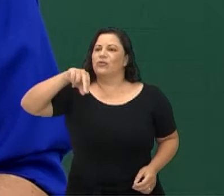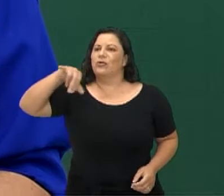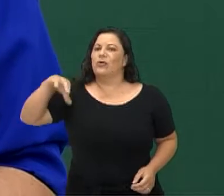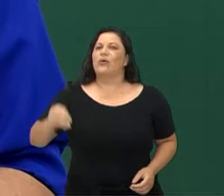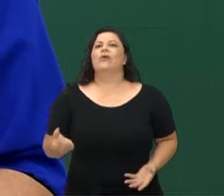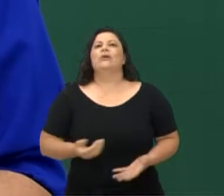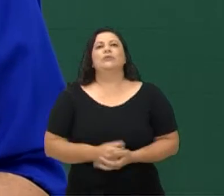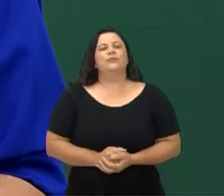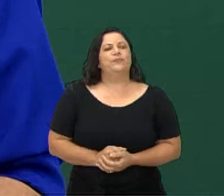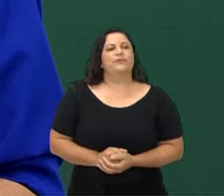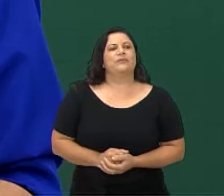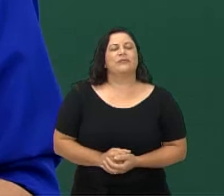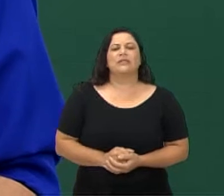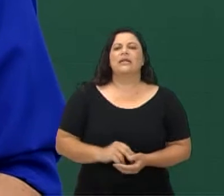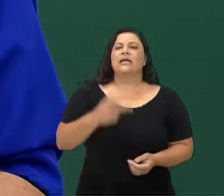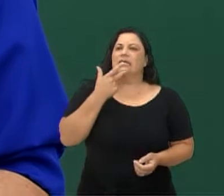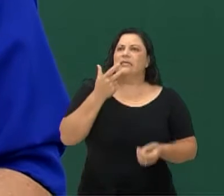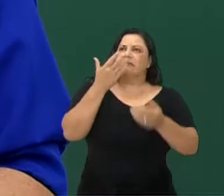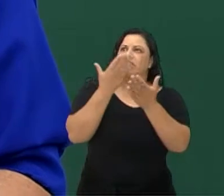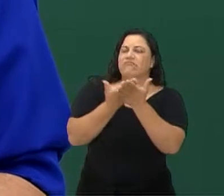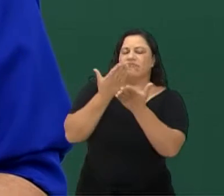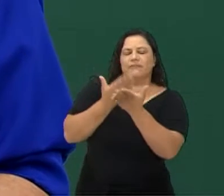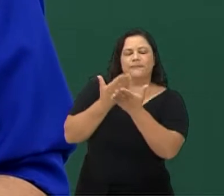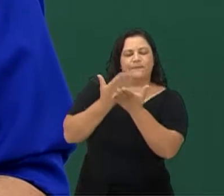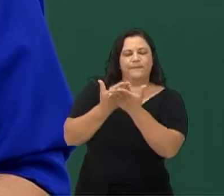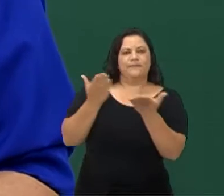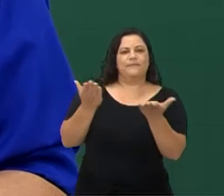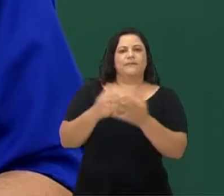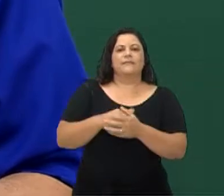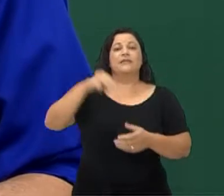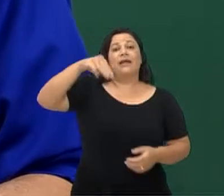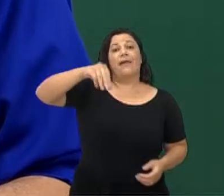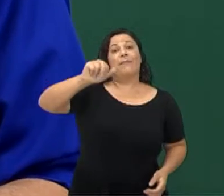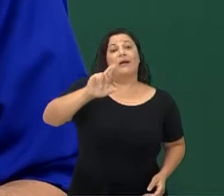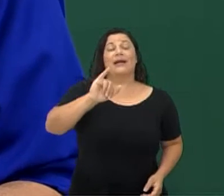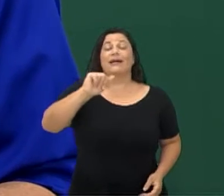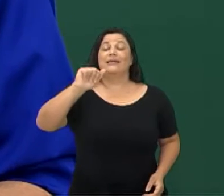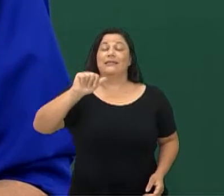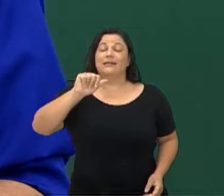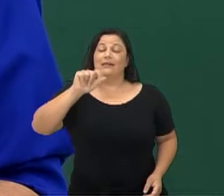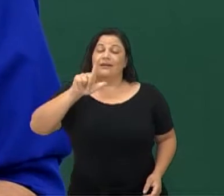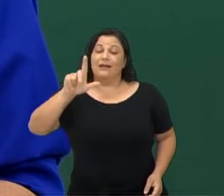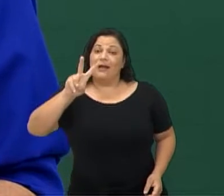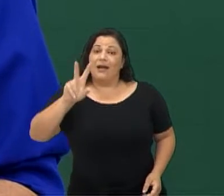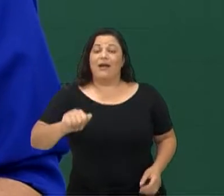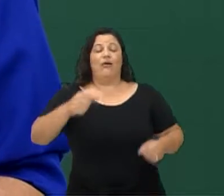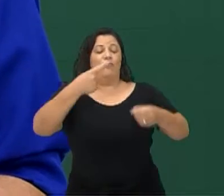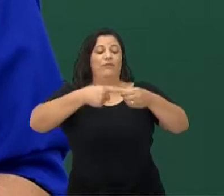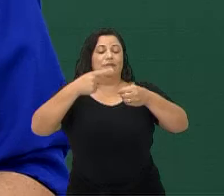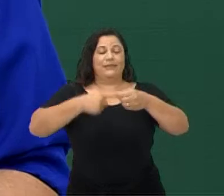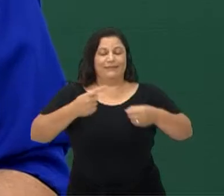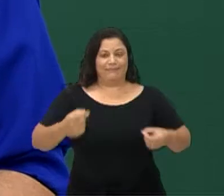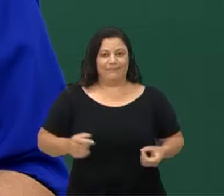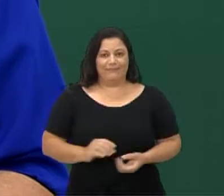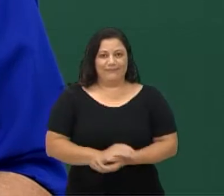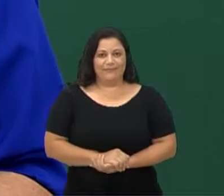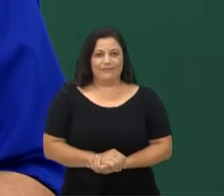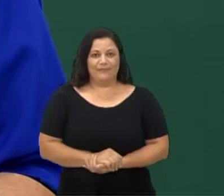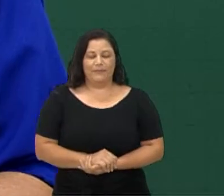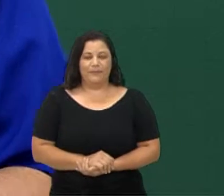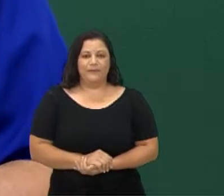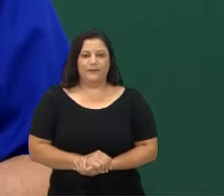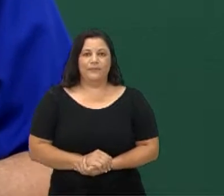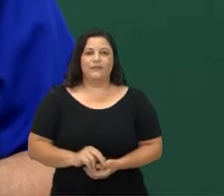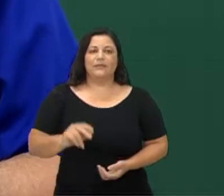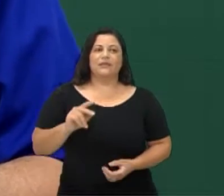Meu nome é Fabiano, estudo no colégio Saldanha Rocha, em Marialva. Muito bem, Fabiano. Ó, a